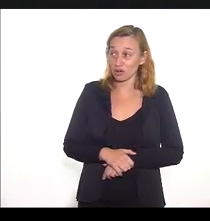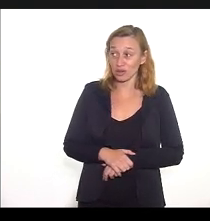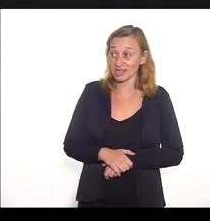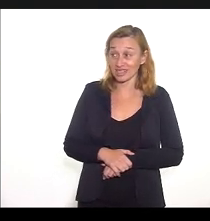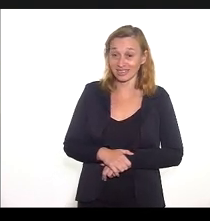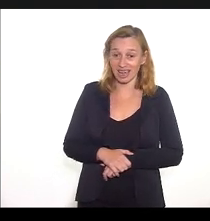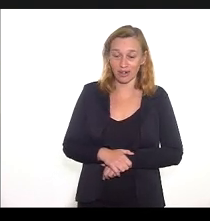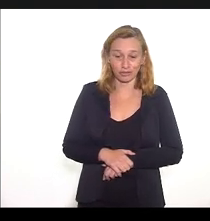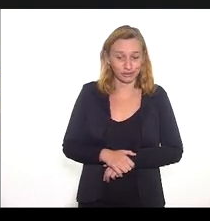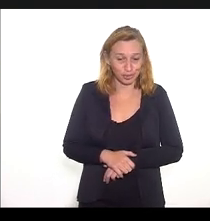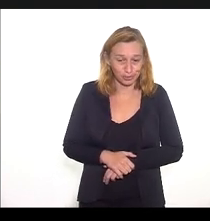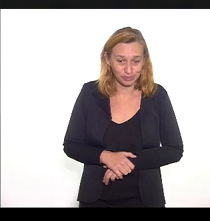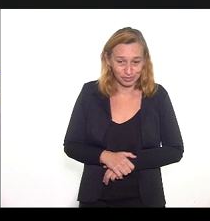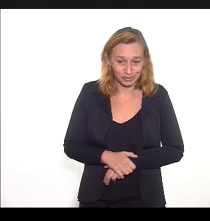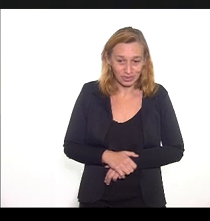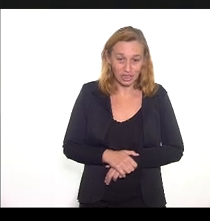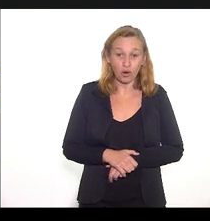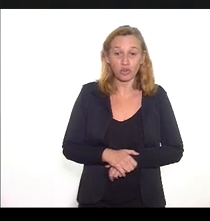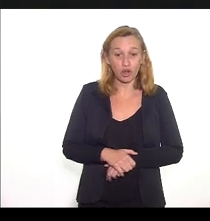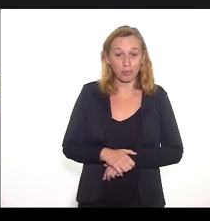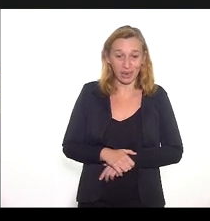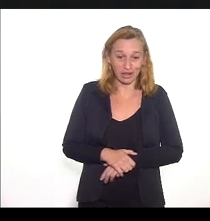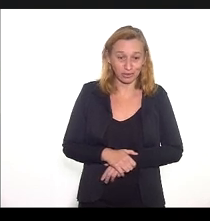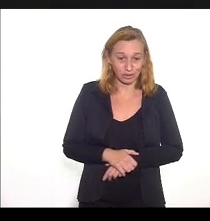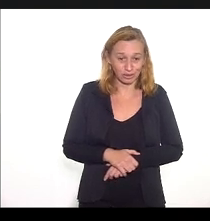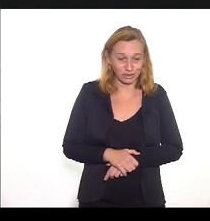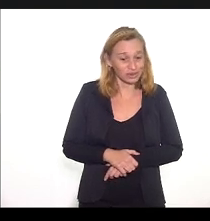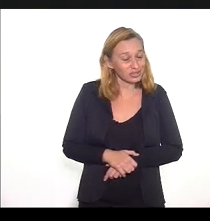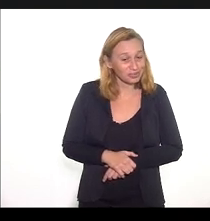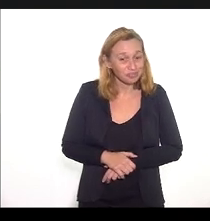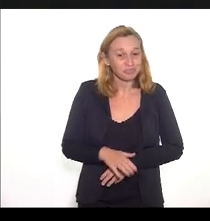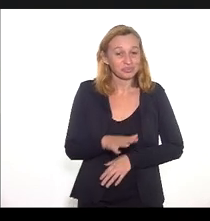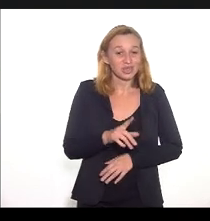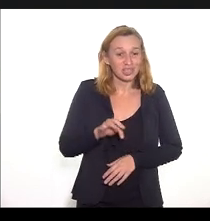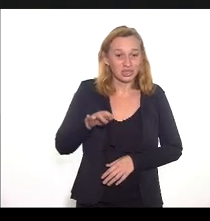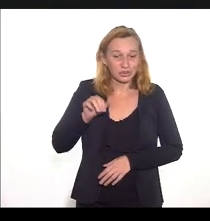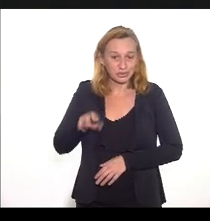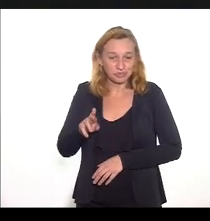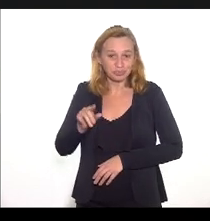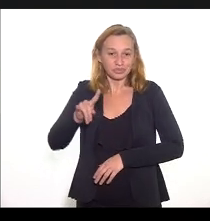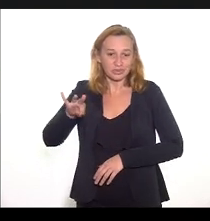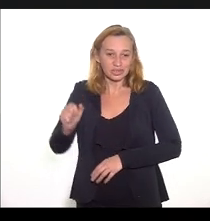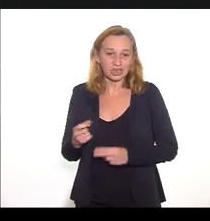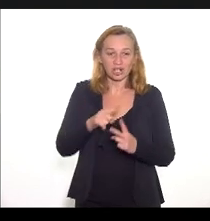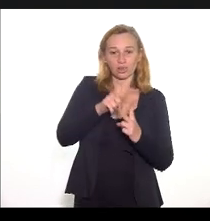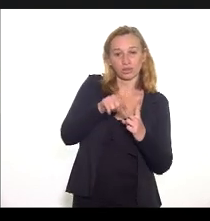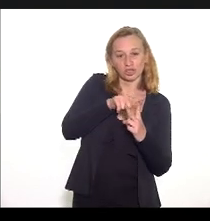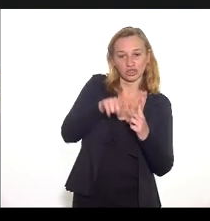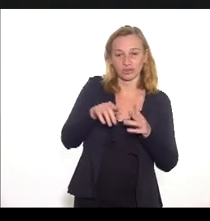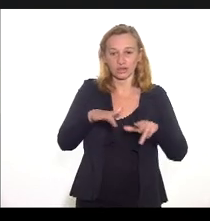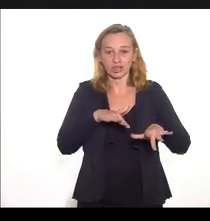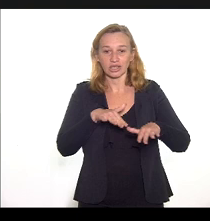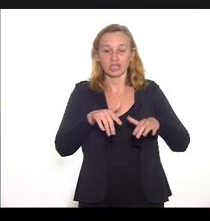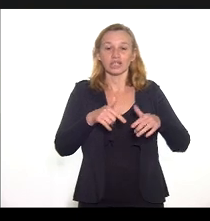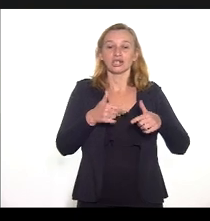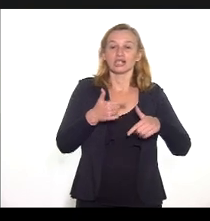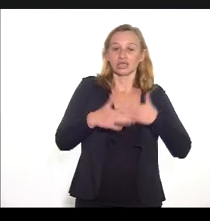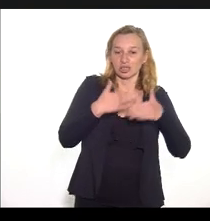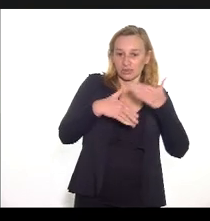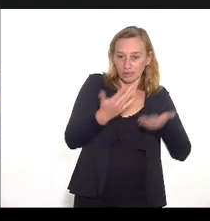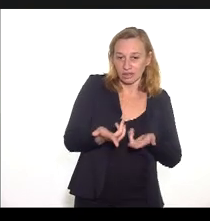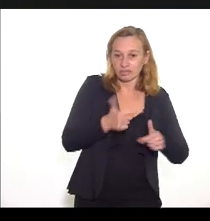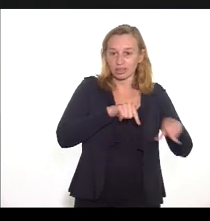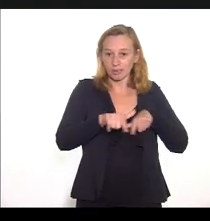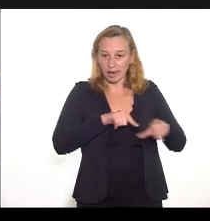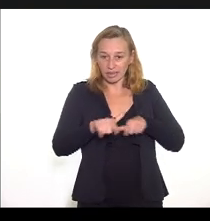O setor de auditoria desenvolve dois tipos de atividades de trabalho, auditoria e visita